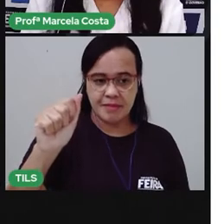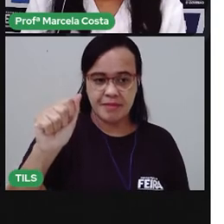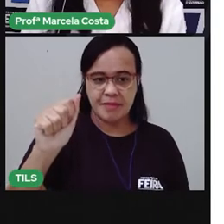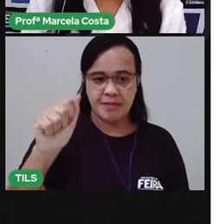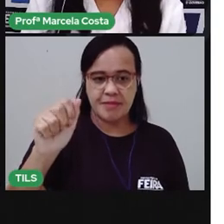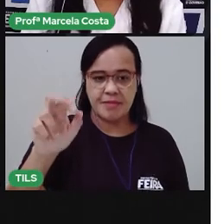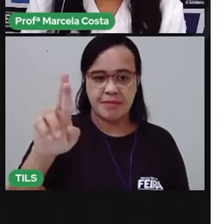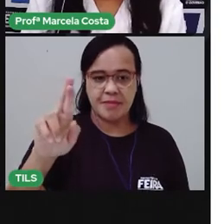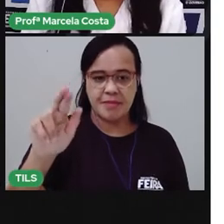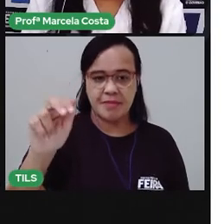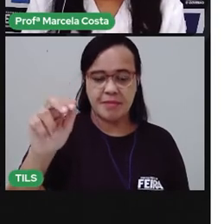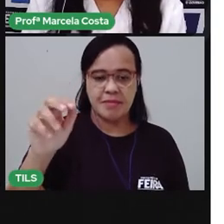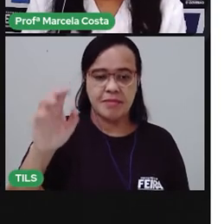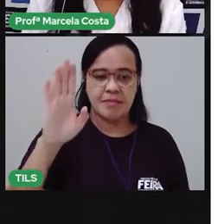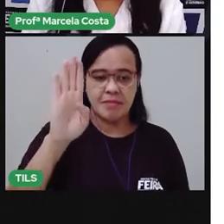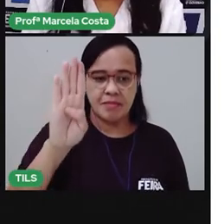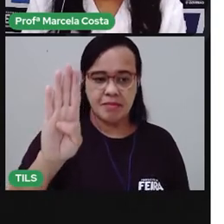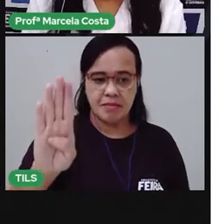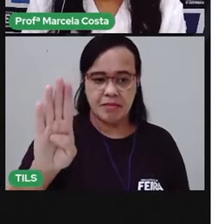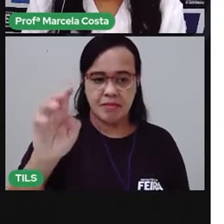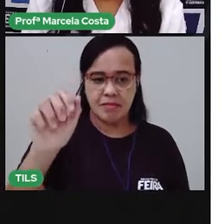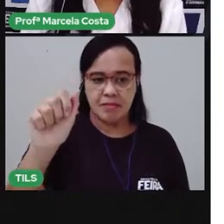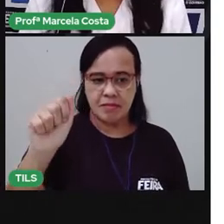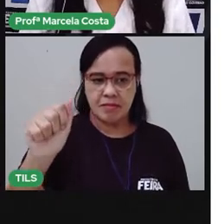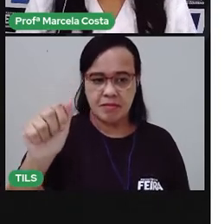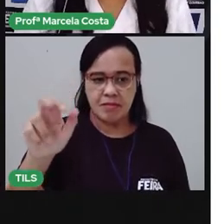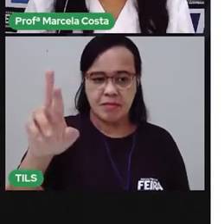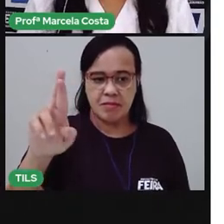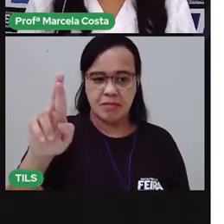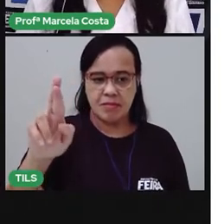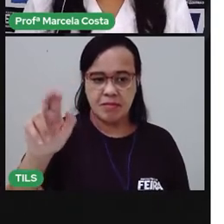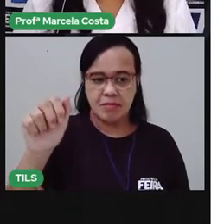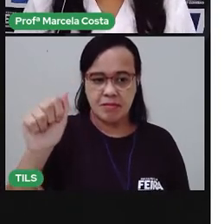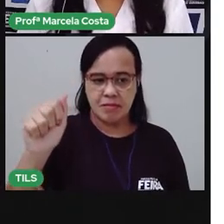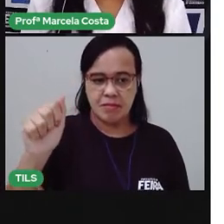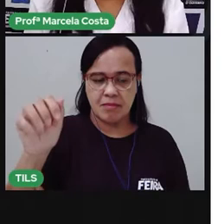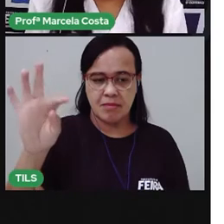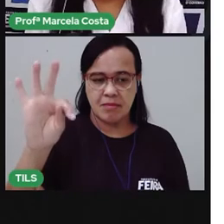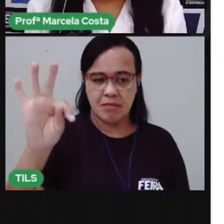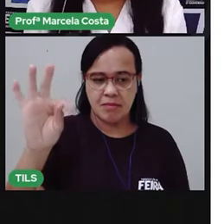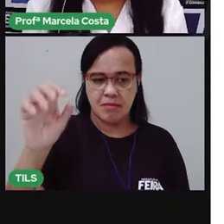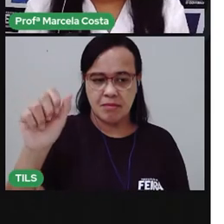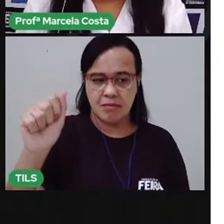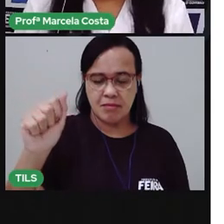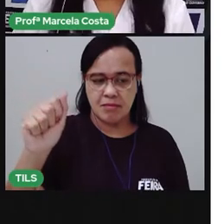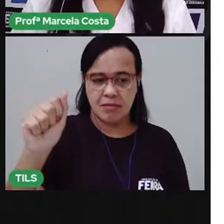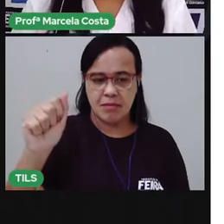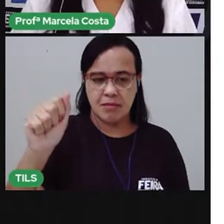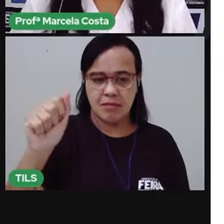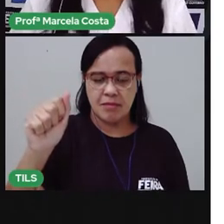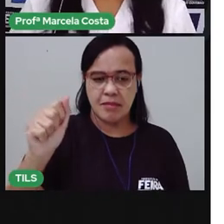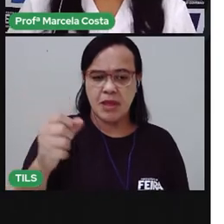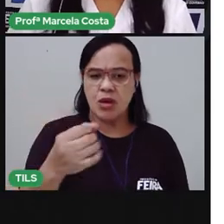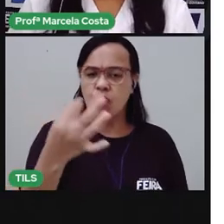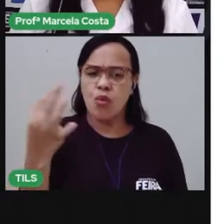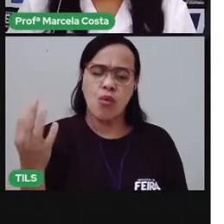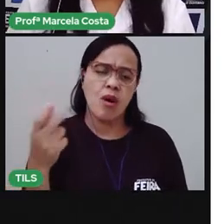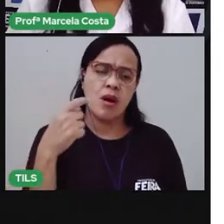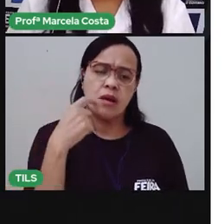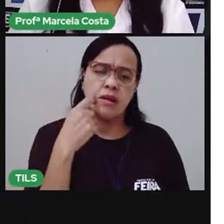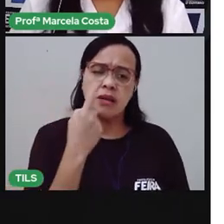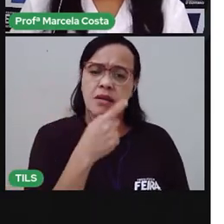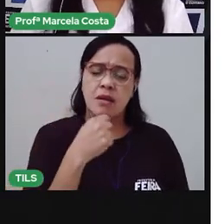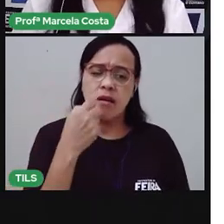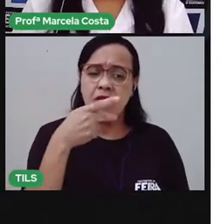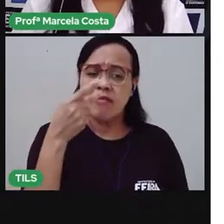Ba, ra, tá. Então, tem quantas sílabas, quantas vezes você abriu